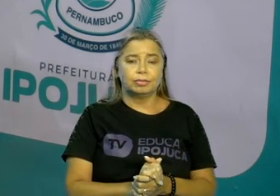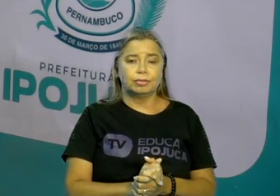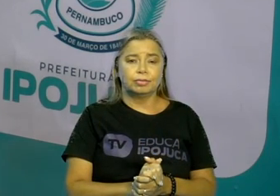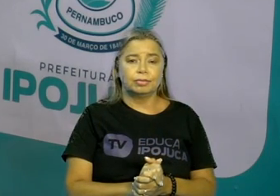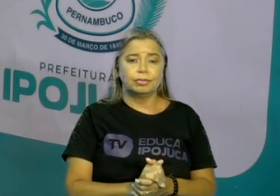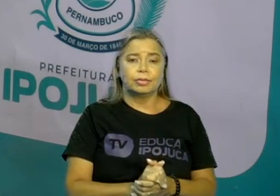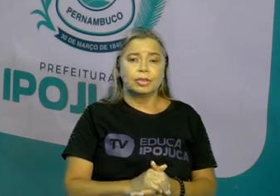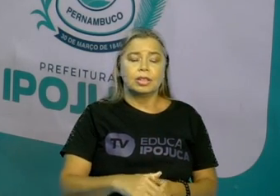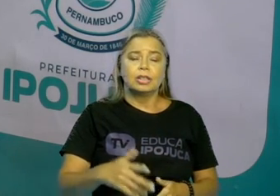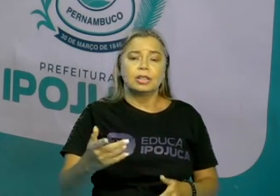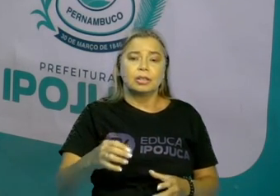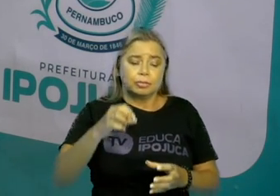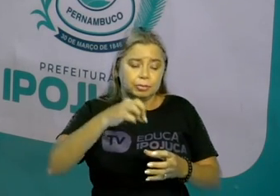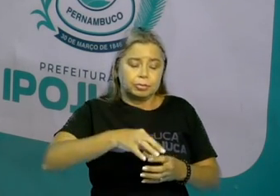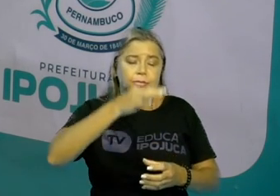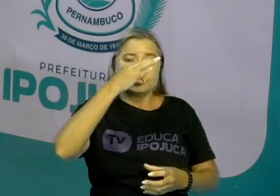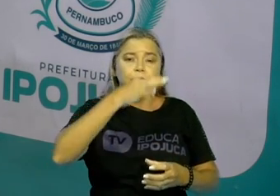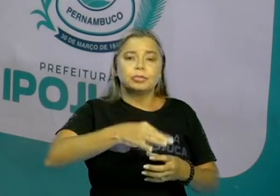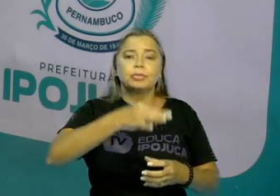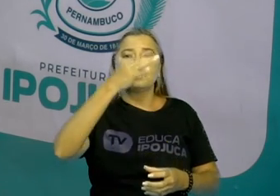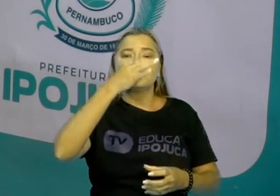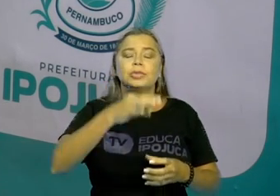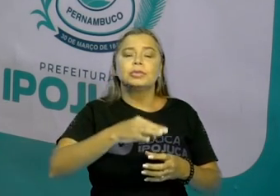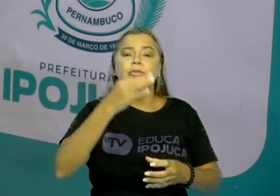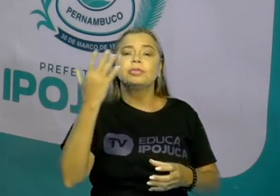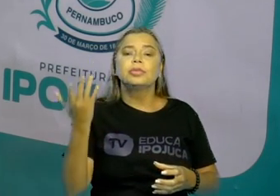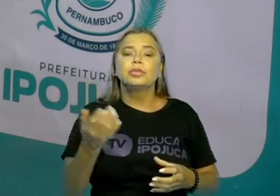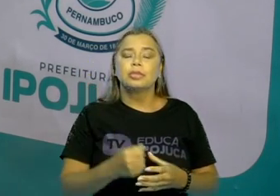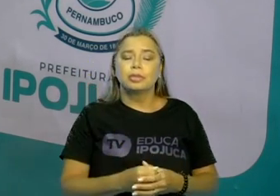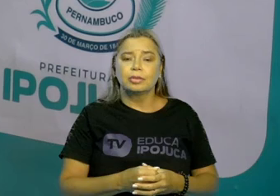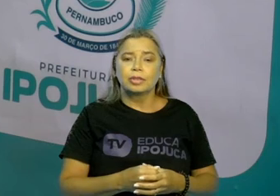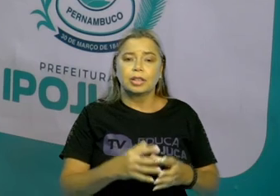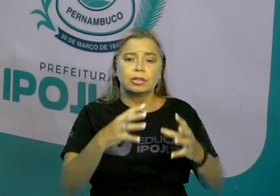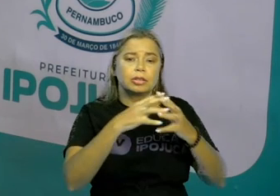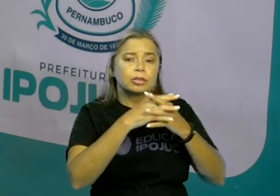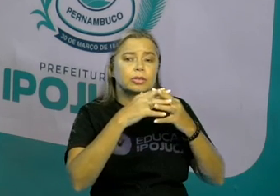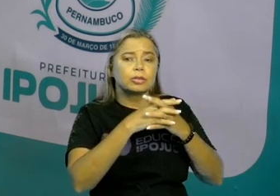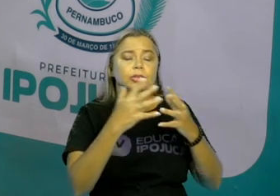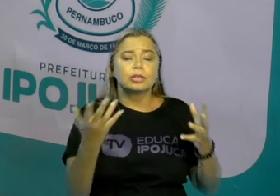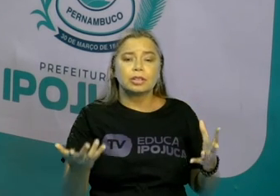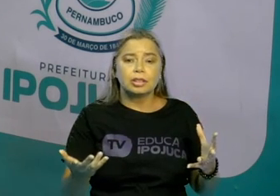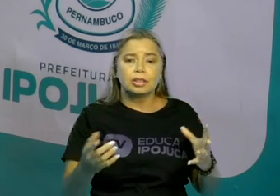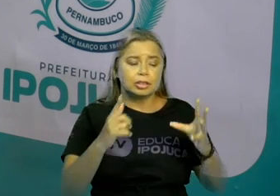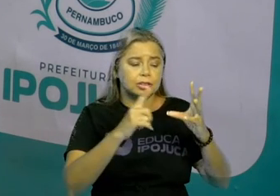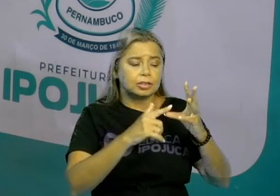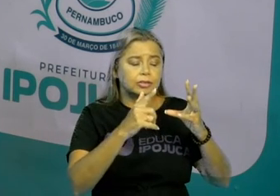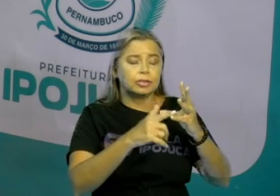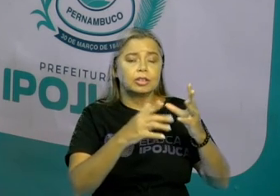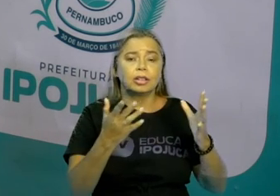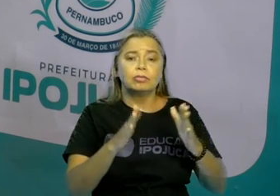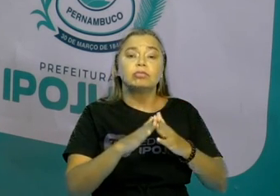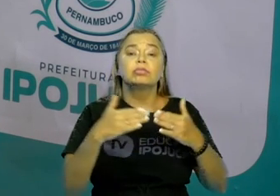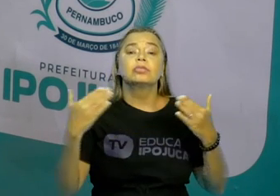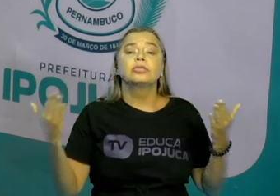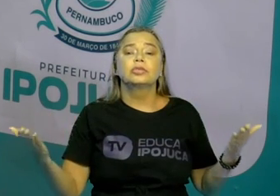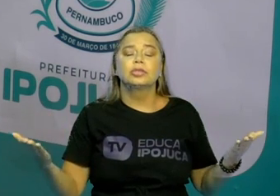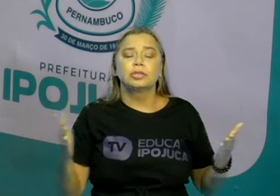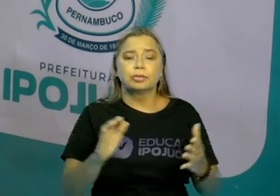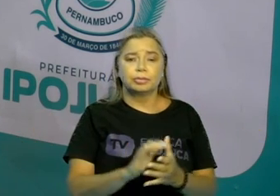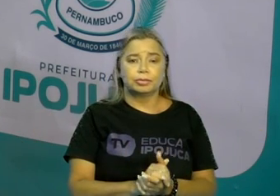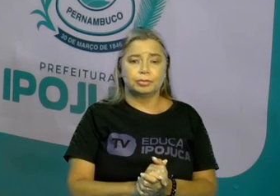pipoca. Quais são as consoantes da palavra pipoca e quais são as vogais desta palavra?